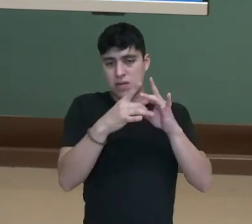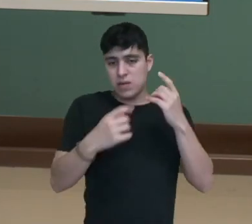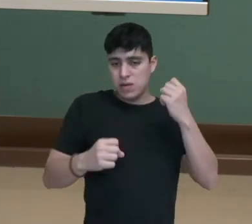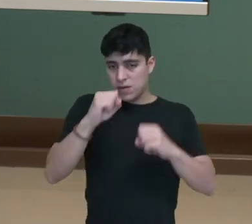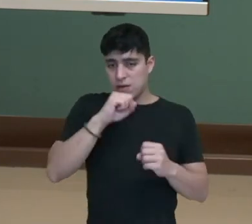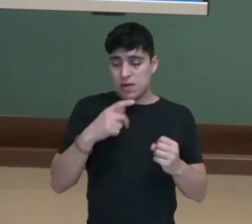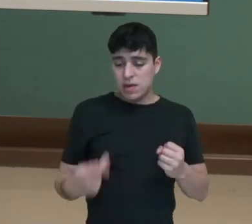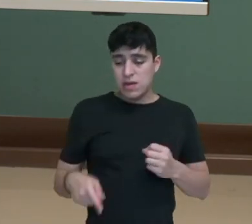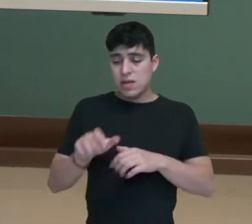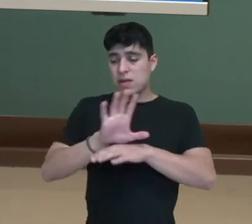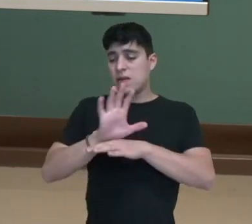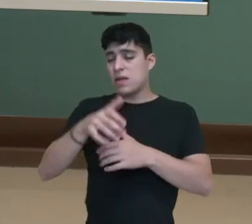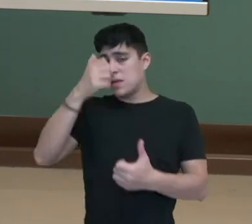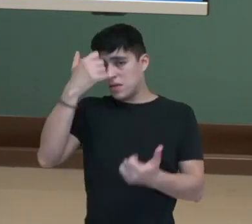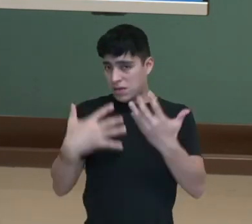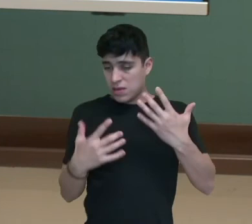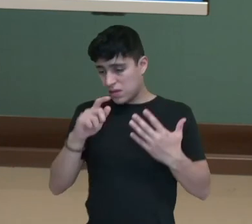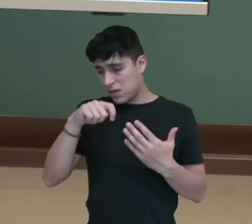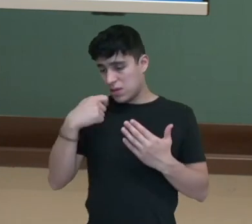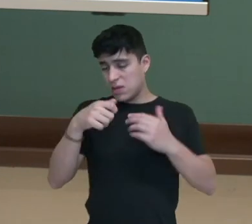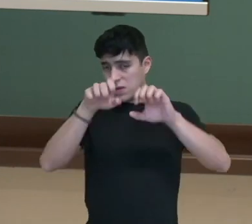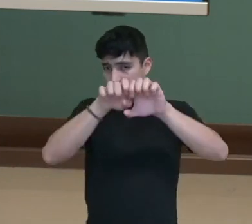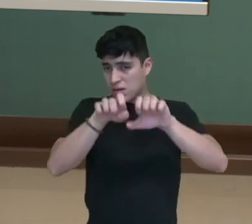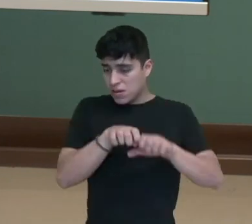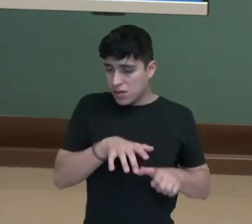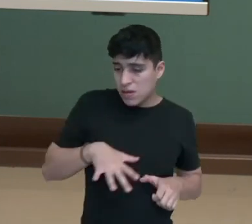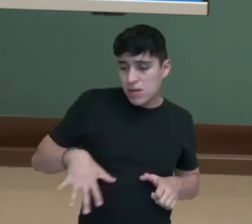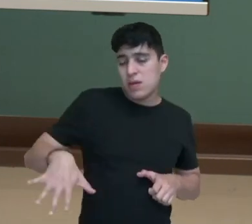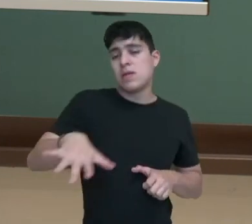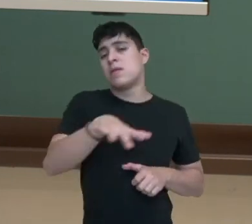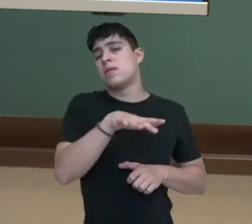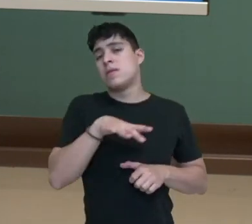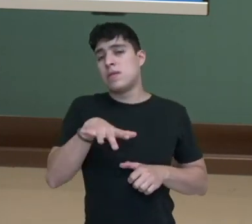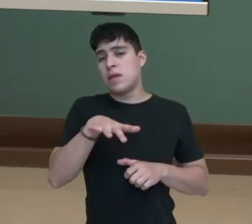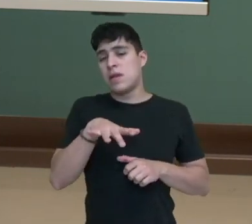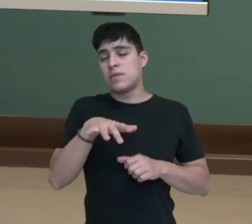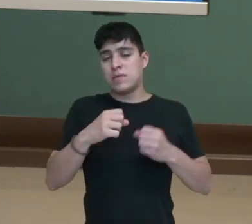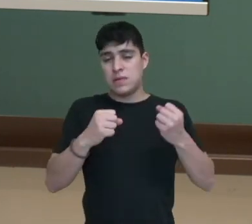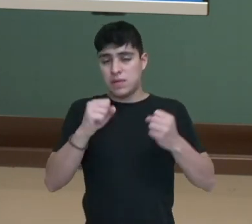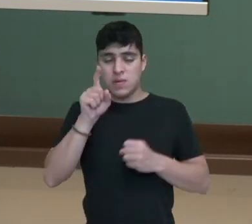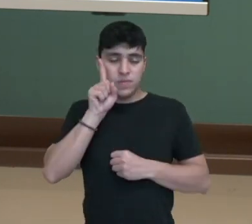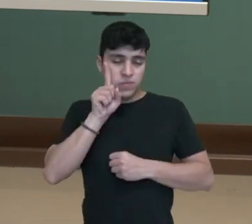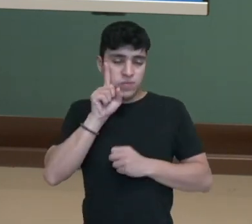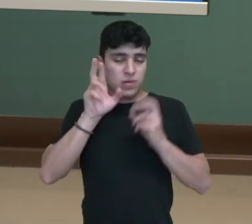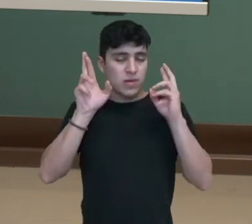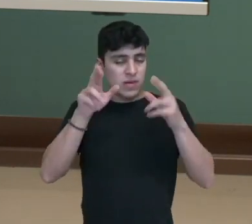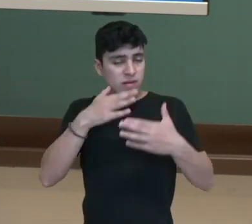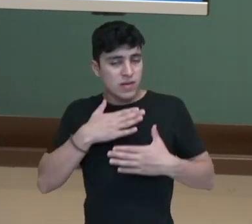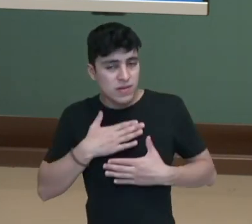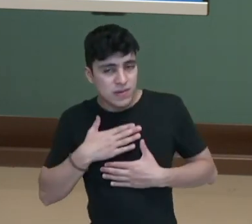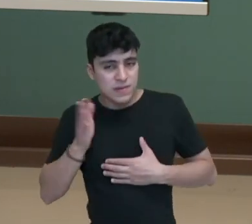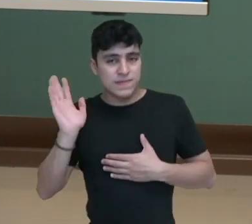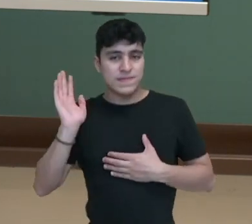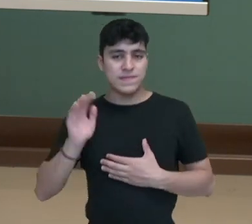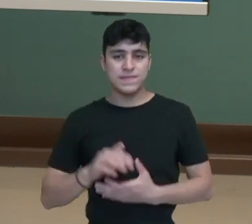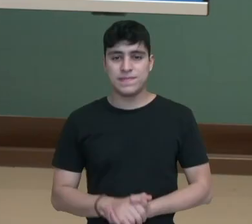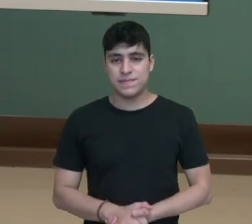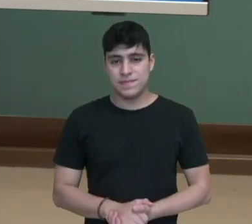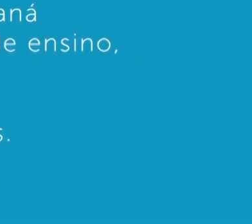Nesse vídeo falamos sobre a estruturação do espaço industrial norte-americano. Espero que vocês tenham gostado. Até breve.